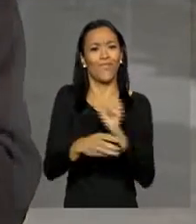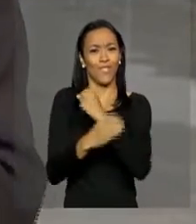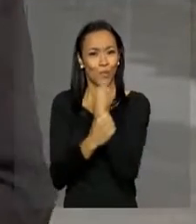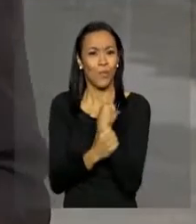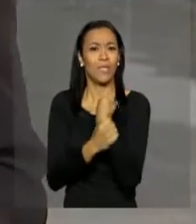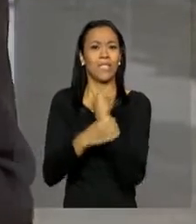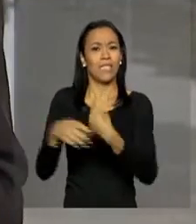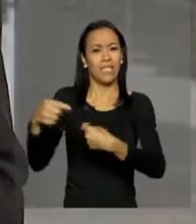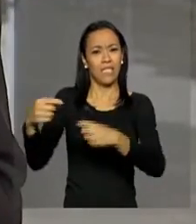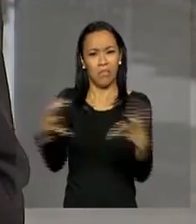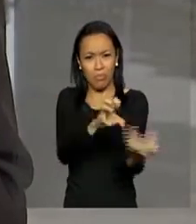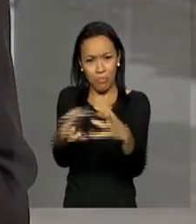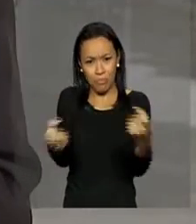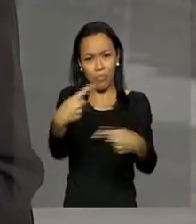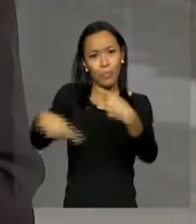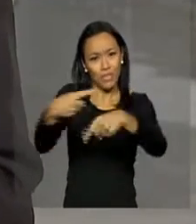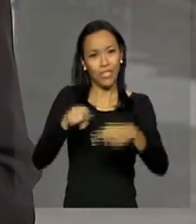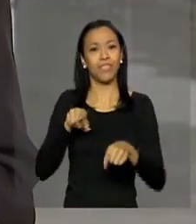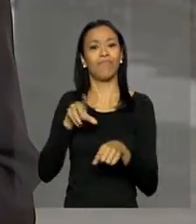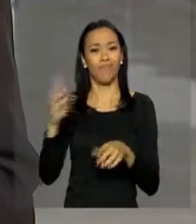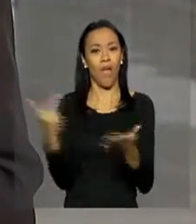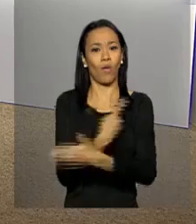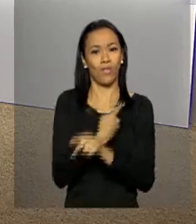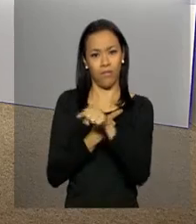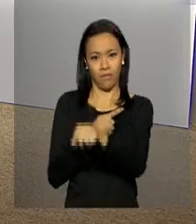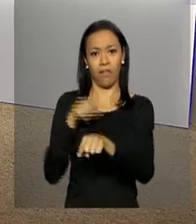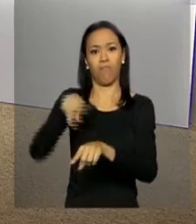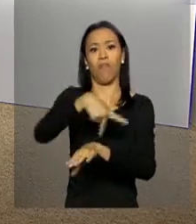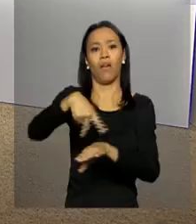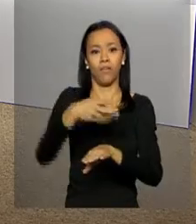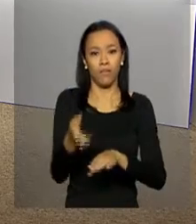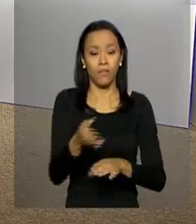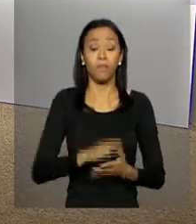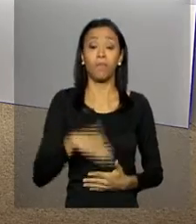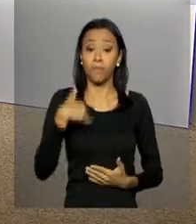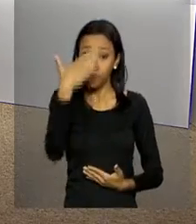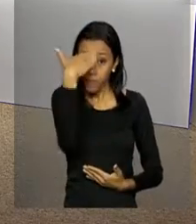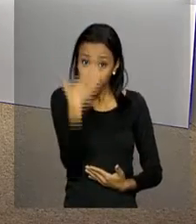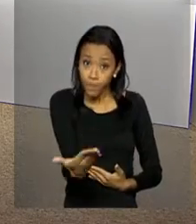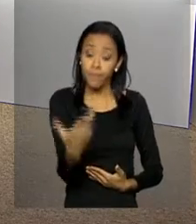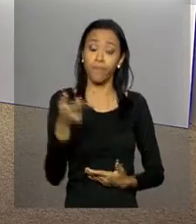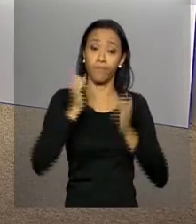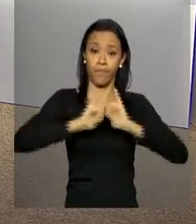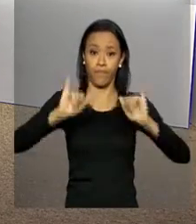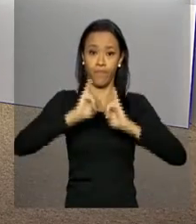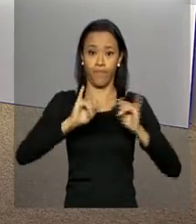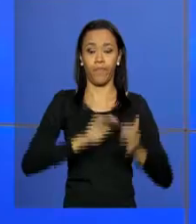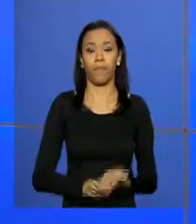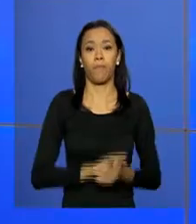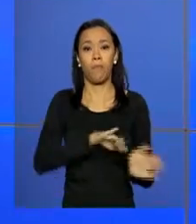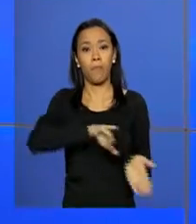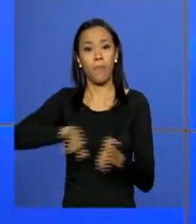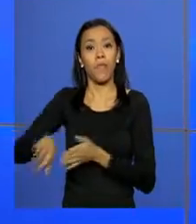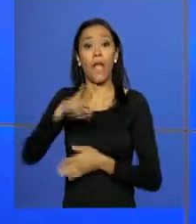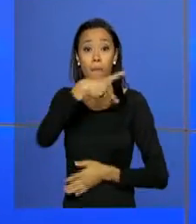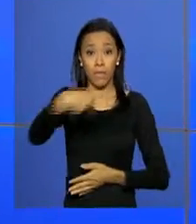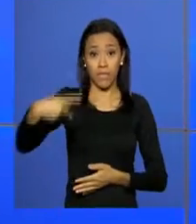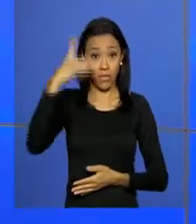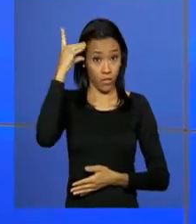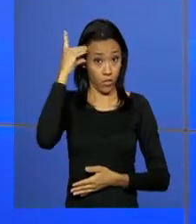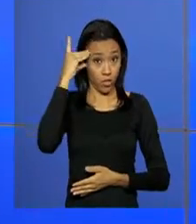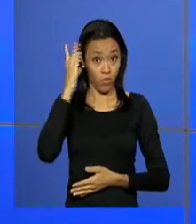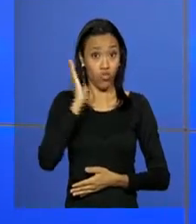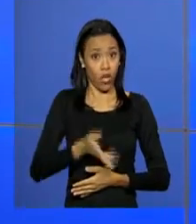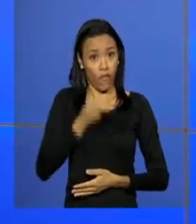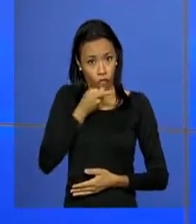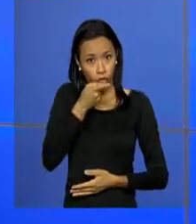que aquele país enfrenta, Daniele. Obrigada, João Pedro, pelas suas informações ao vivo. A presidenta Dilma Rousseff se